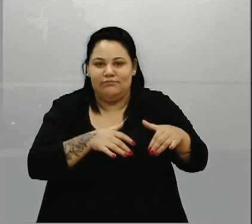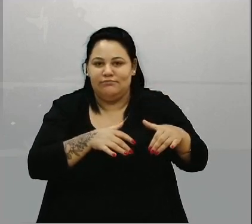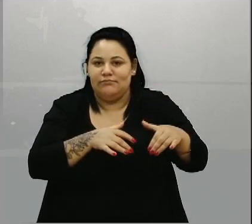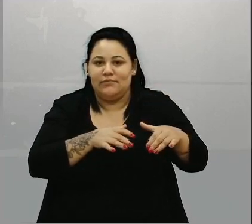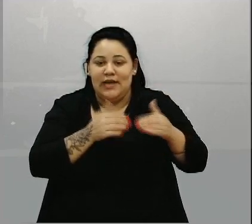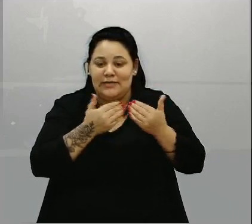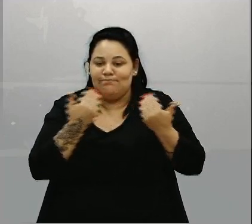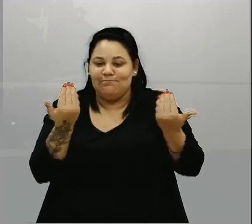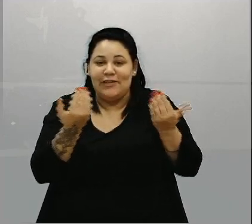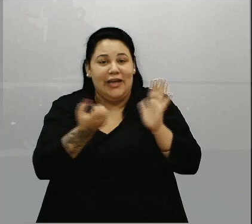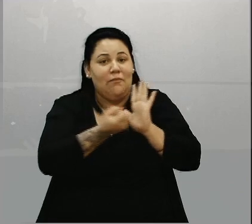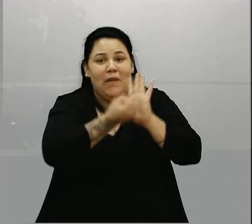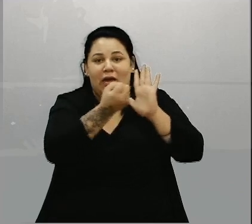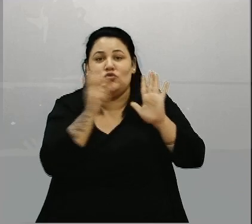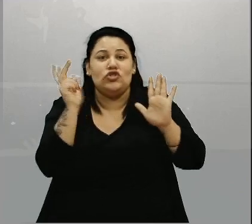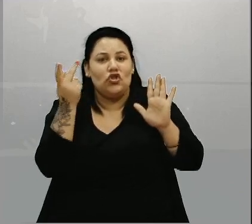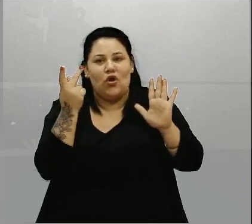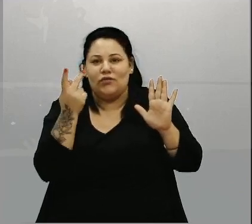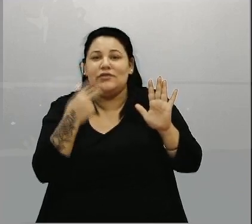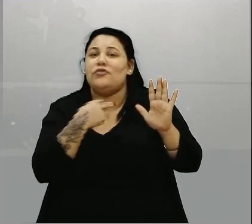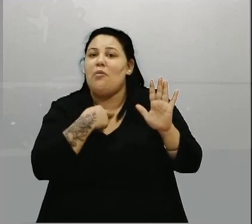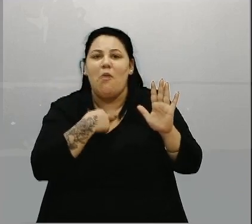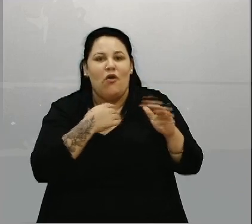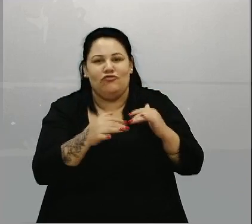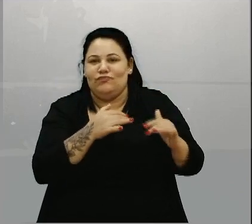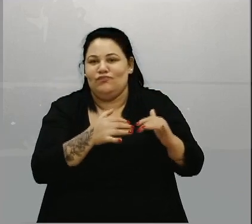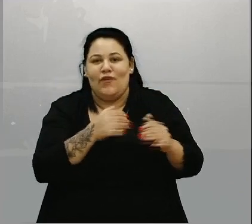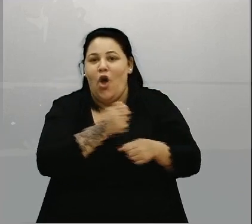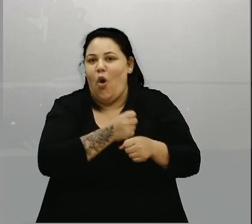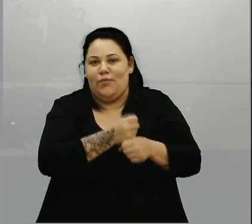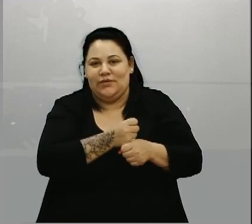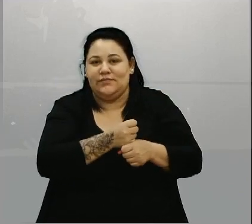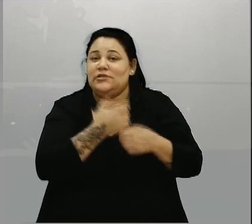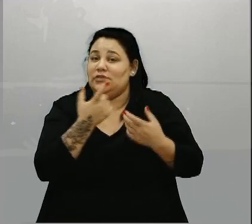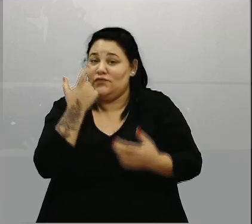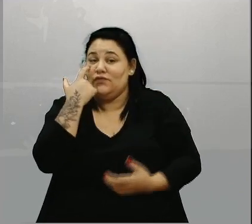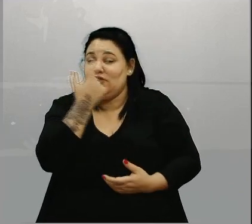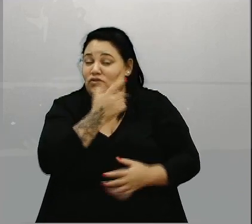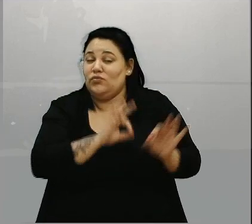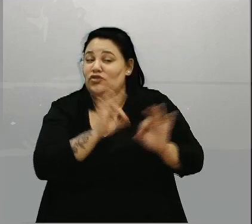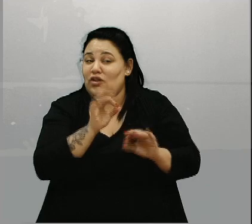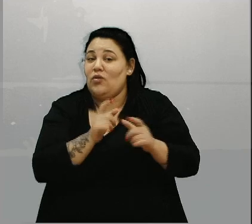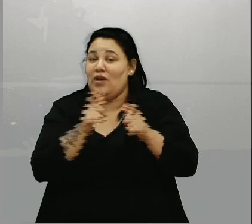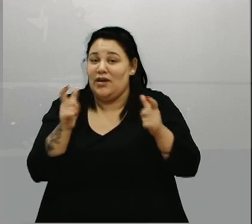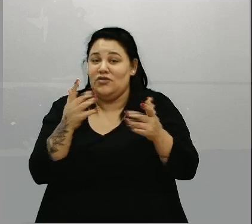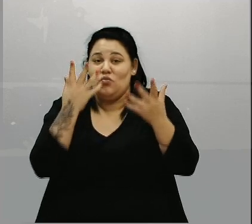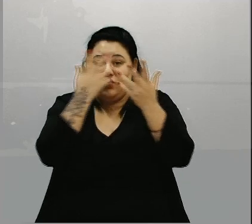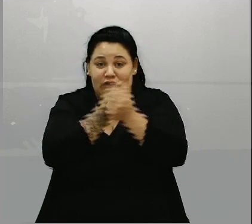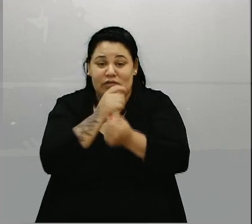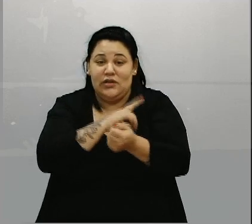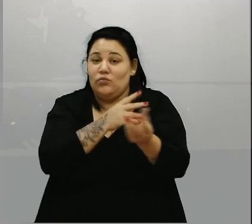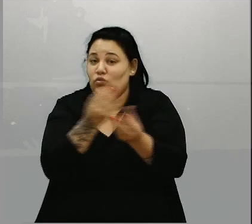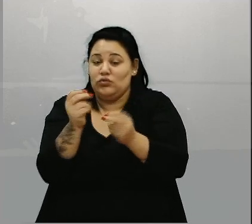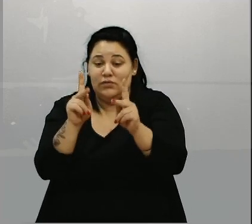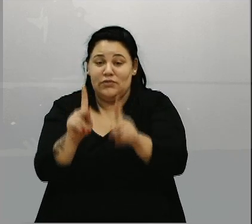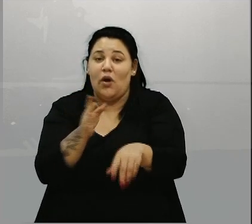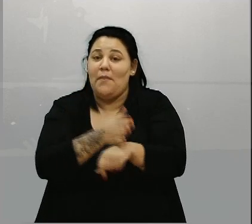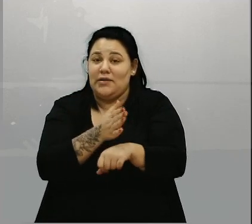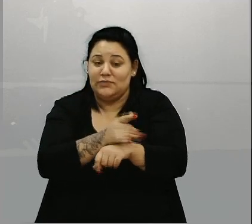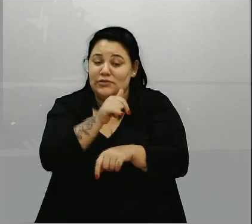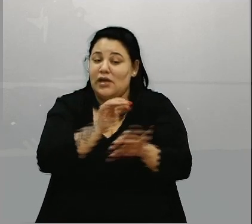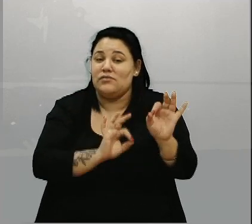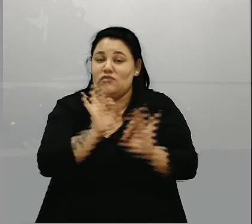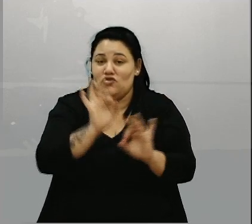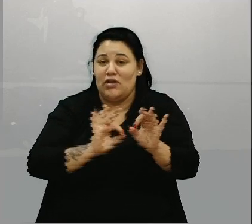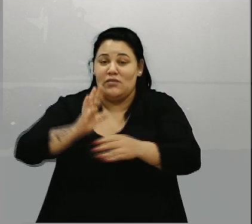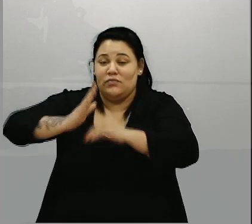Então veja bem, um projeto muito grande, um projeto muito bonito, muita gente se envolvendo para a